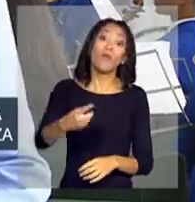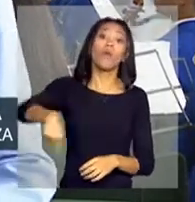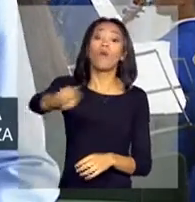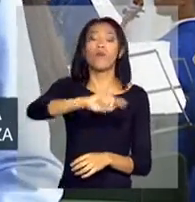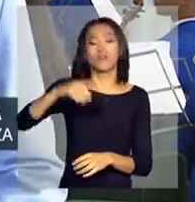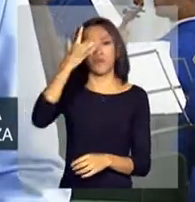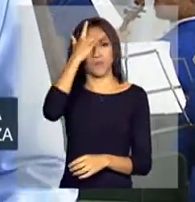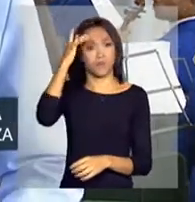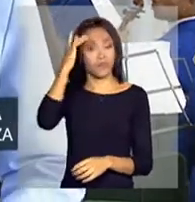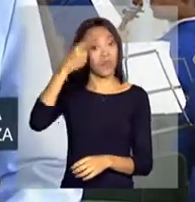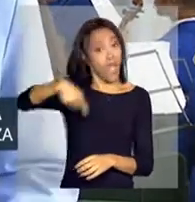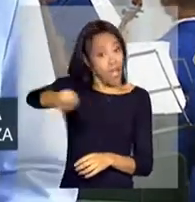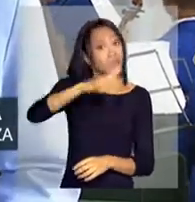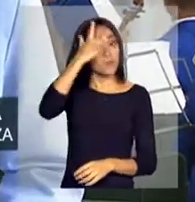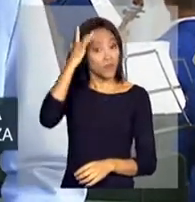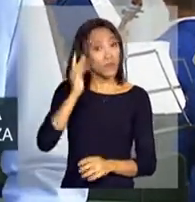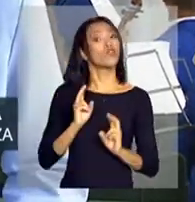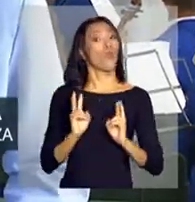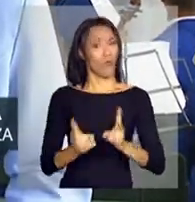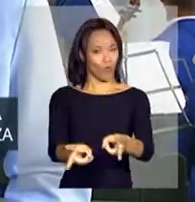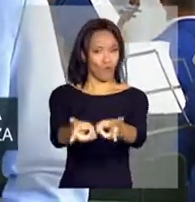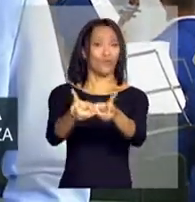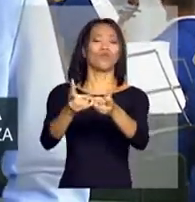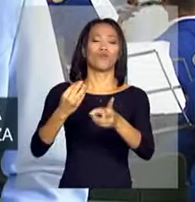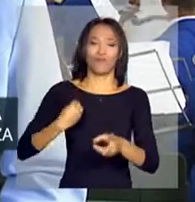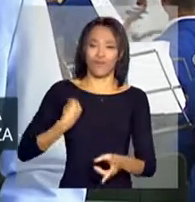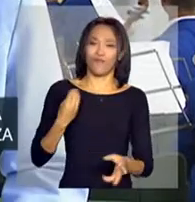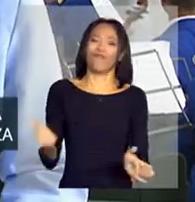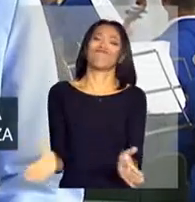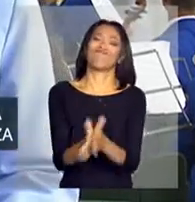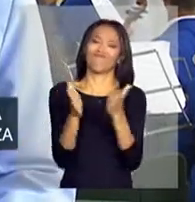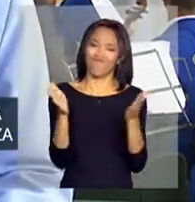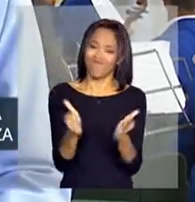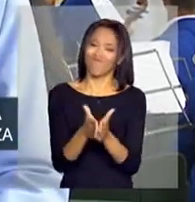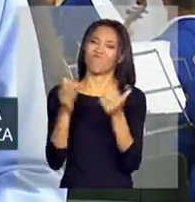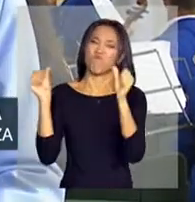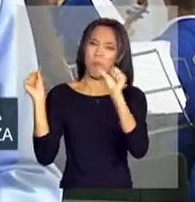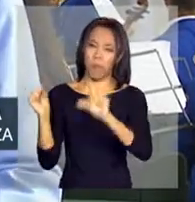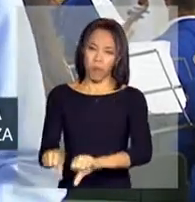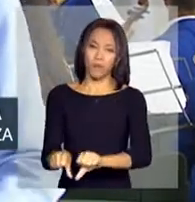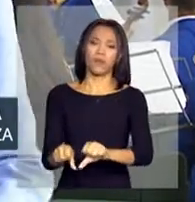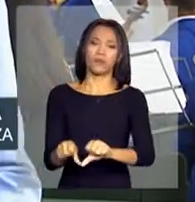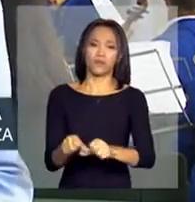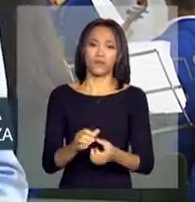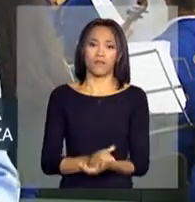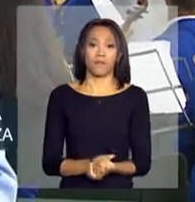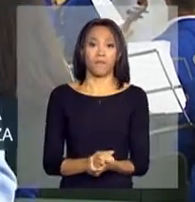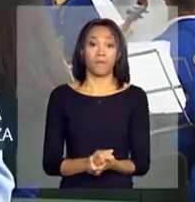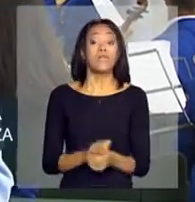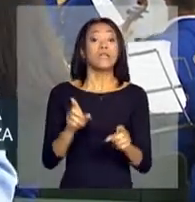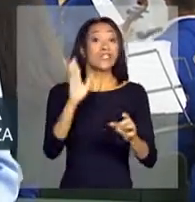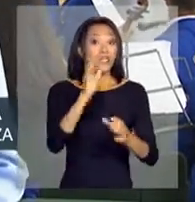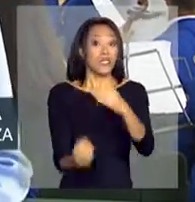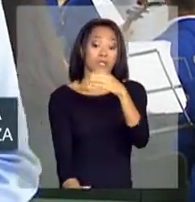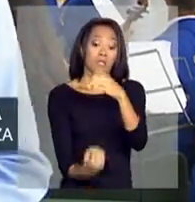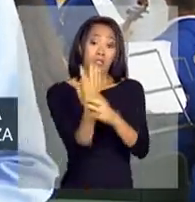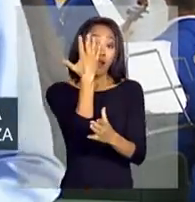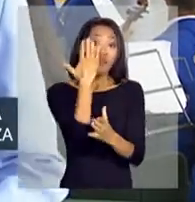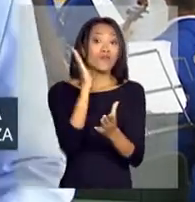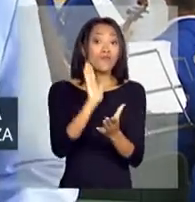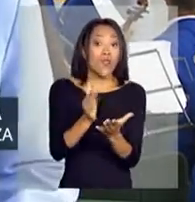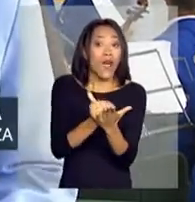Essas pessoas que ainda continuam em situação de extrema pobreza. Desde a criação do plano,